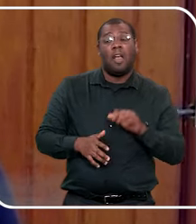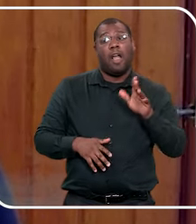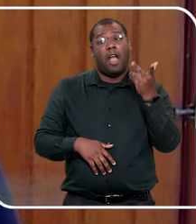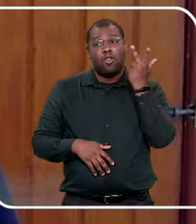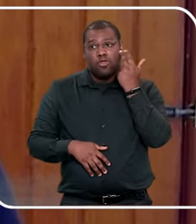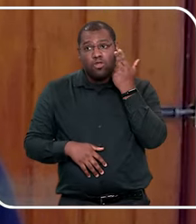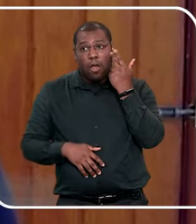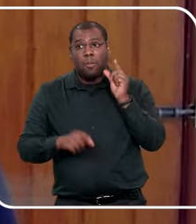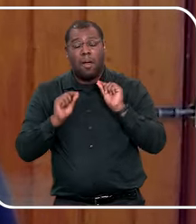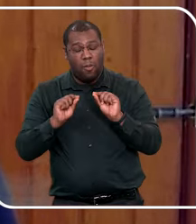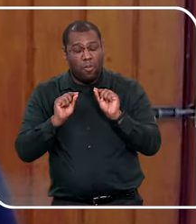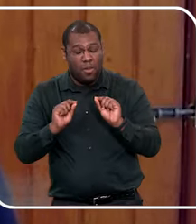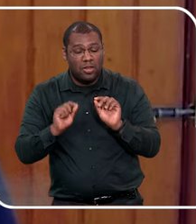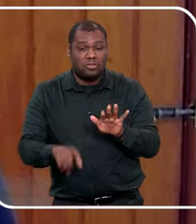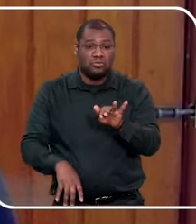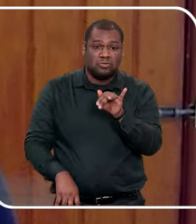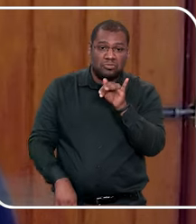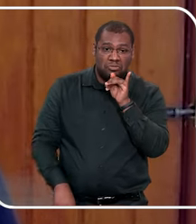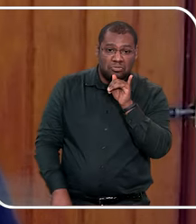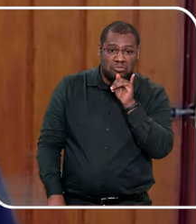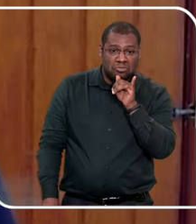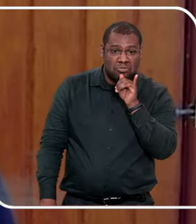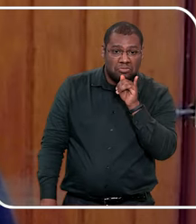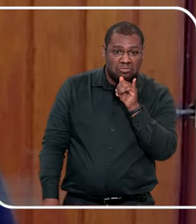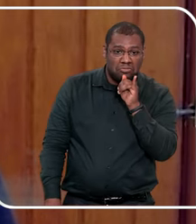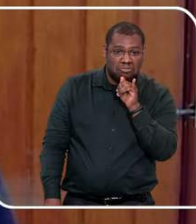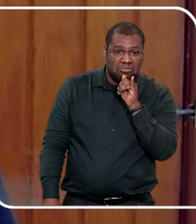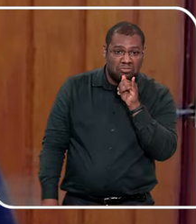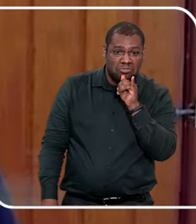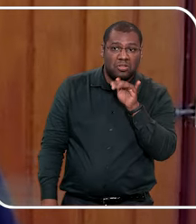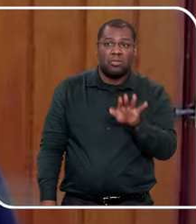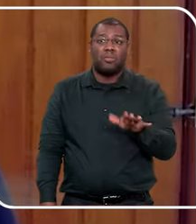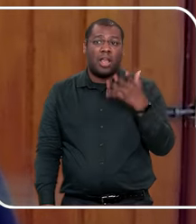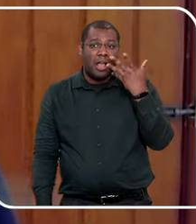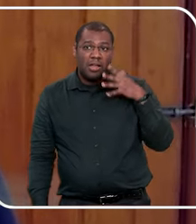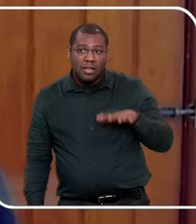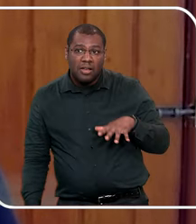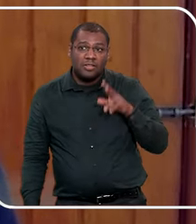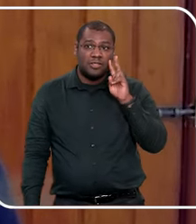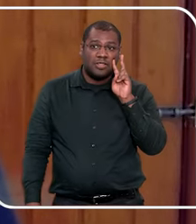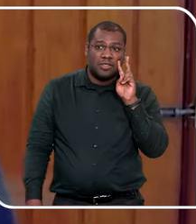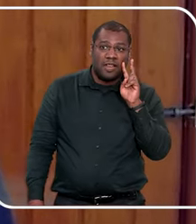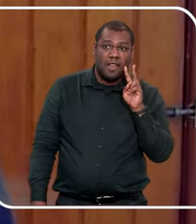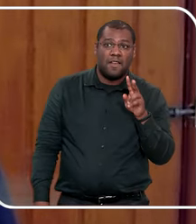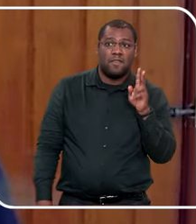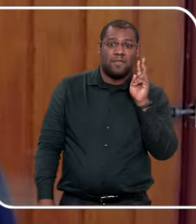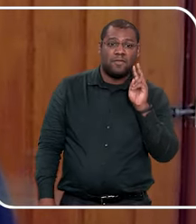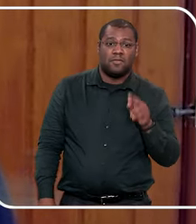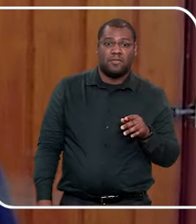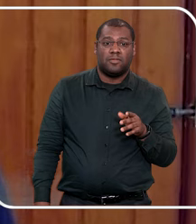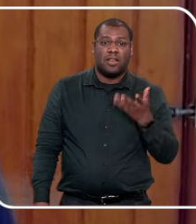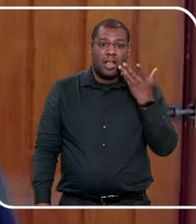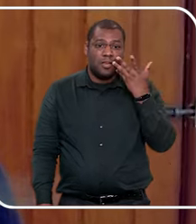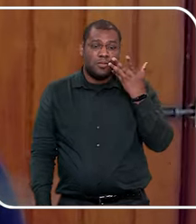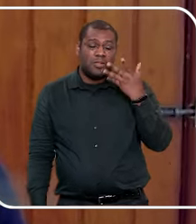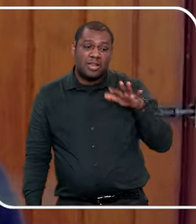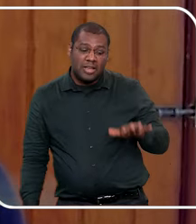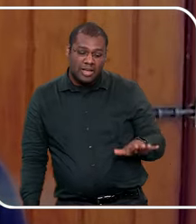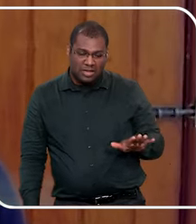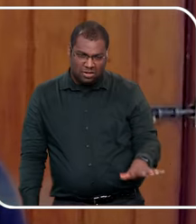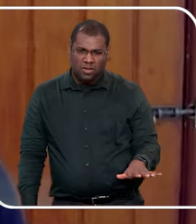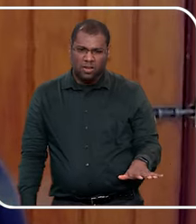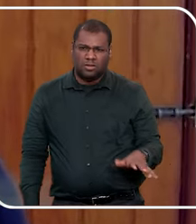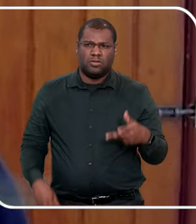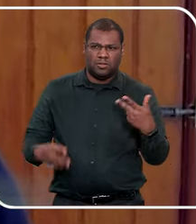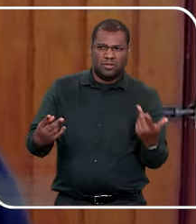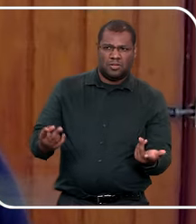do menino, é normal, até querer tocar, é normal, pequenininho, então, nossa, por que tem assim? Por que